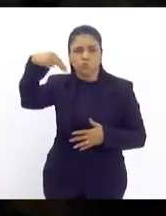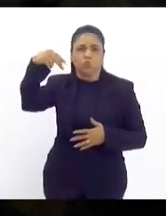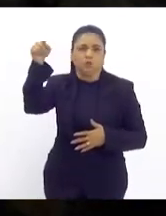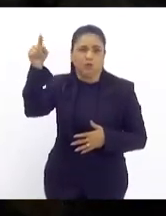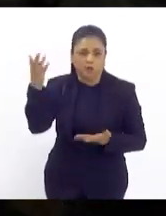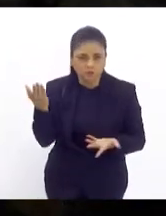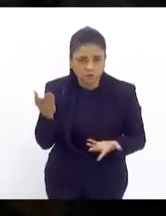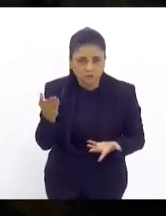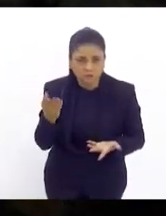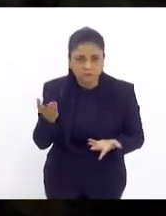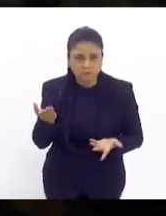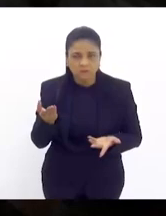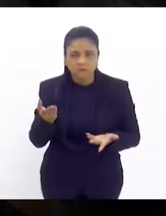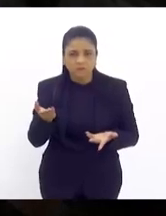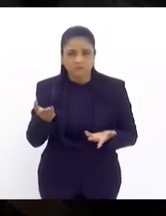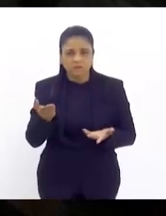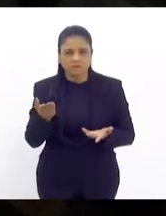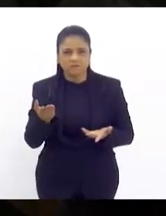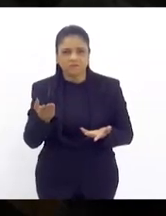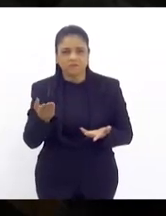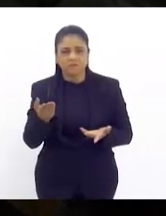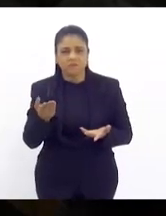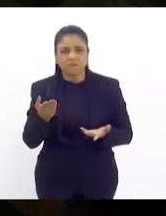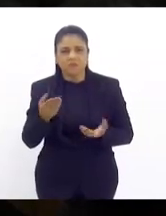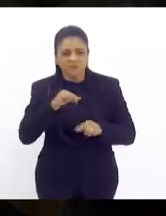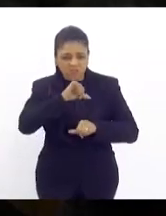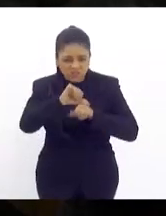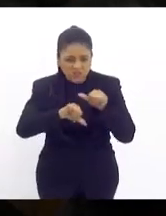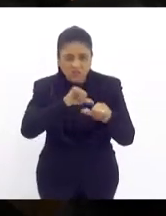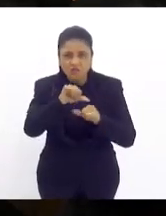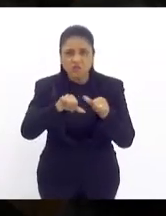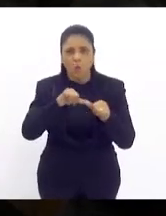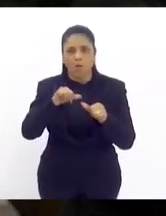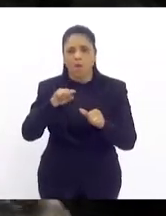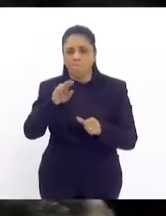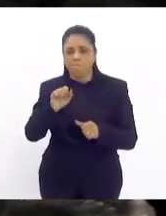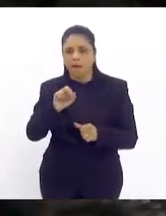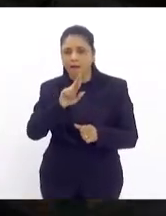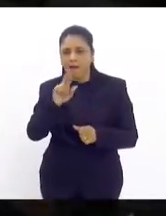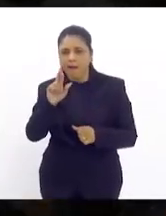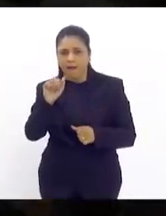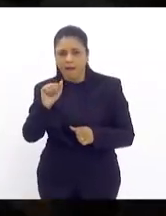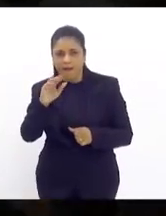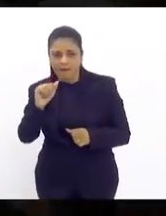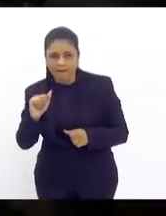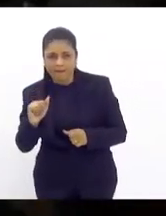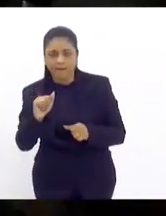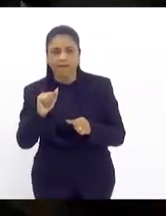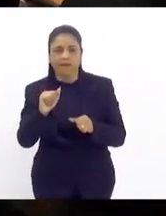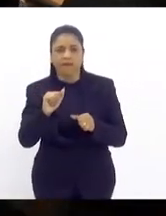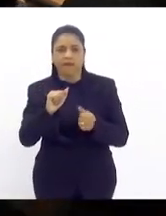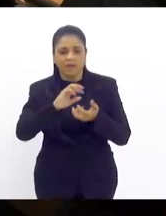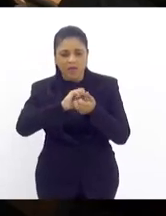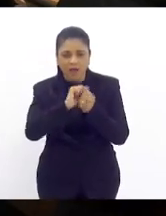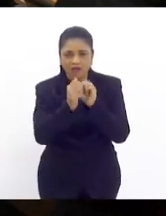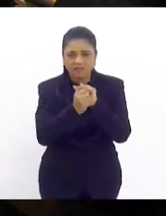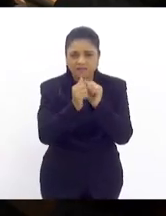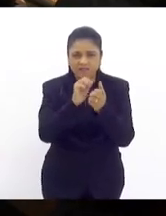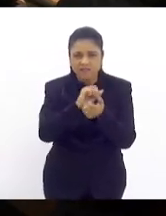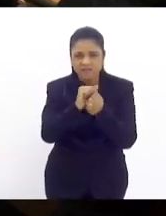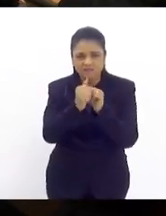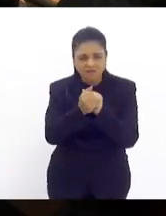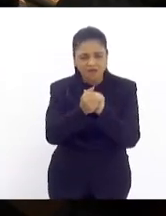transformar as barracas, os quiosques, dispositores de artesãos, como se fosse um